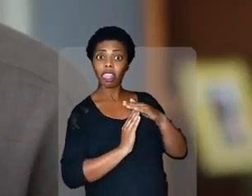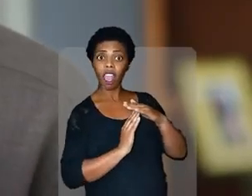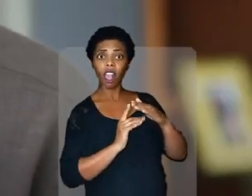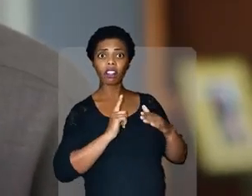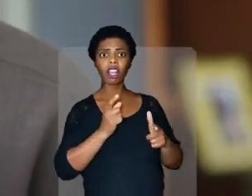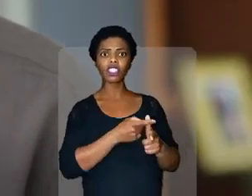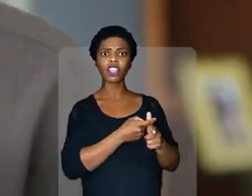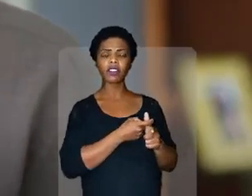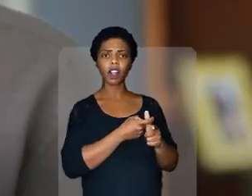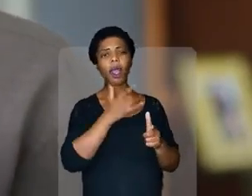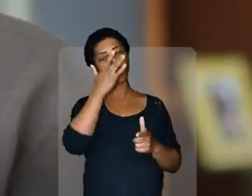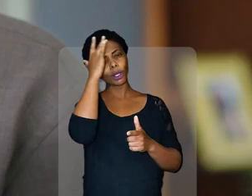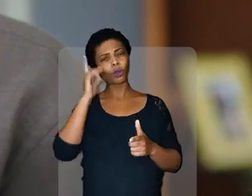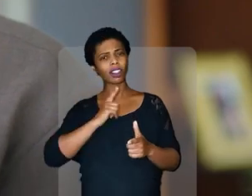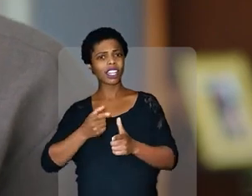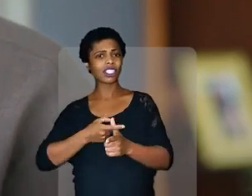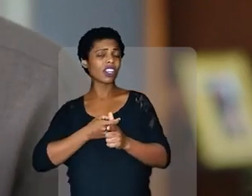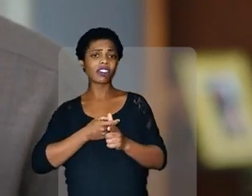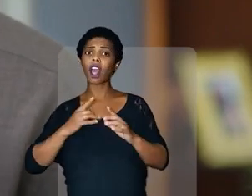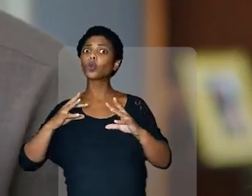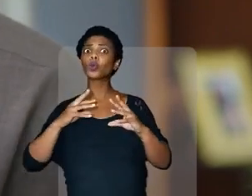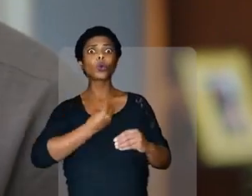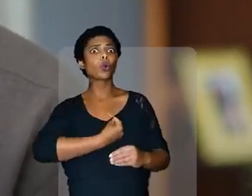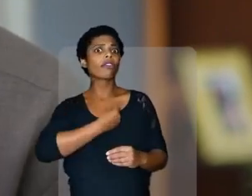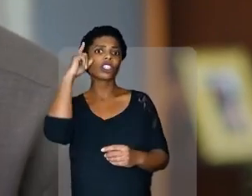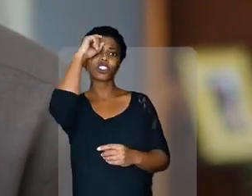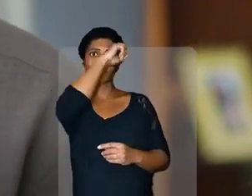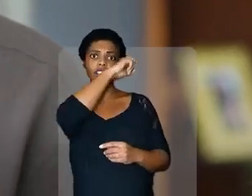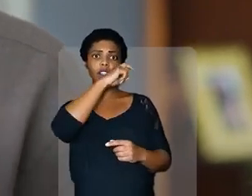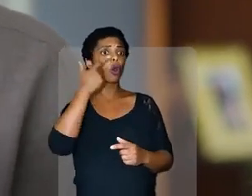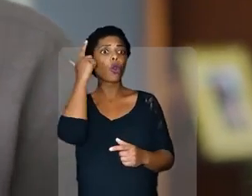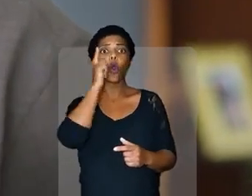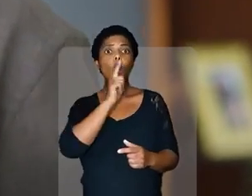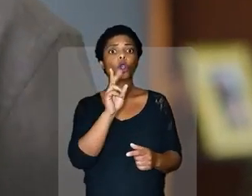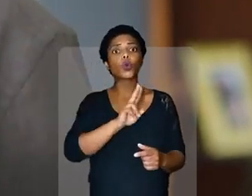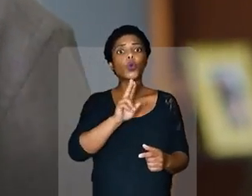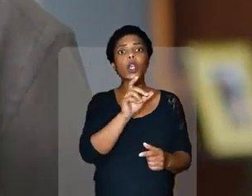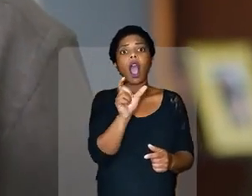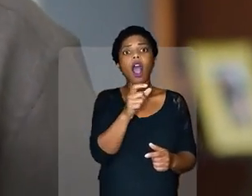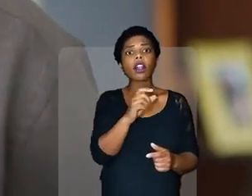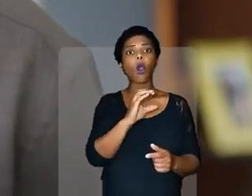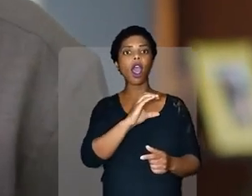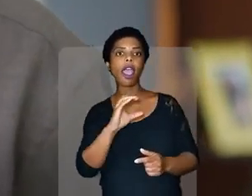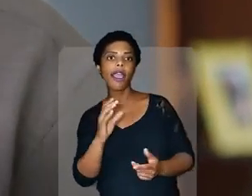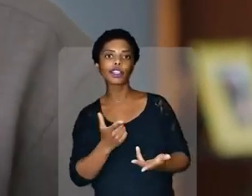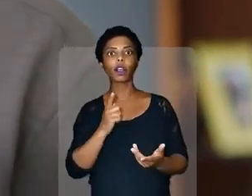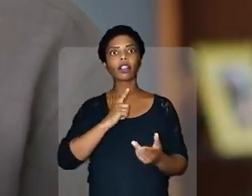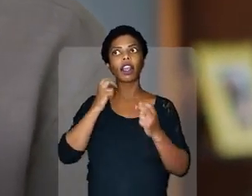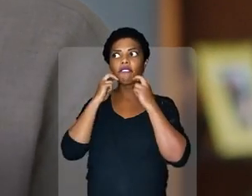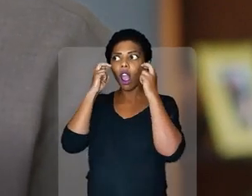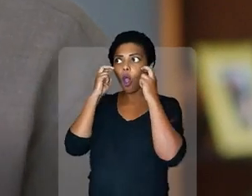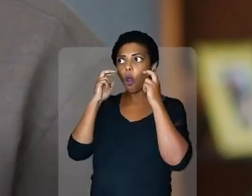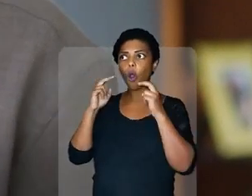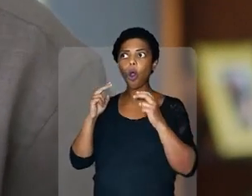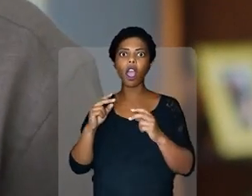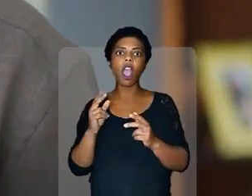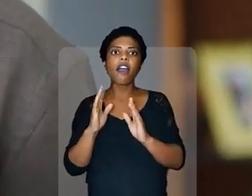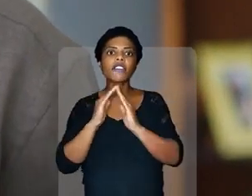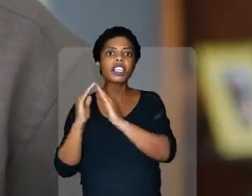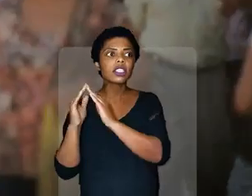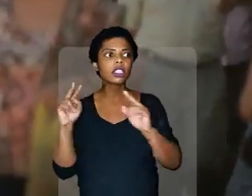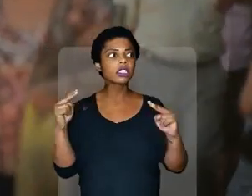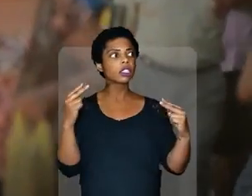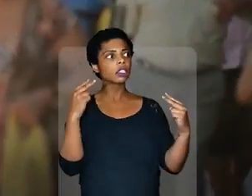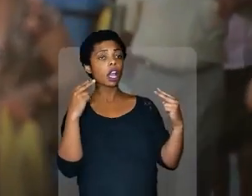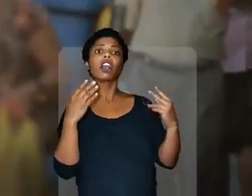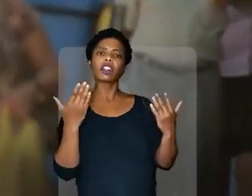endividadas. E quando a pessoa está endividada, tudo é difícil para ela. Ela não pode mais usar o cartão de crédito, ela começa a ter vergonha dos